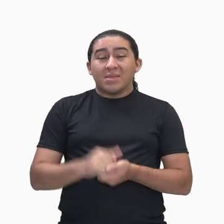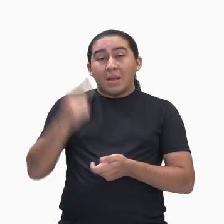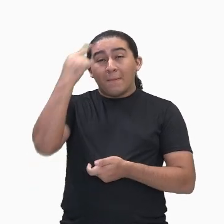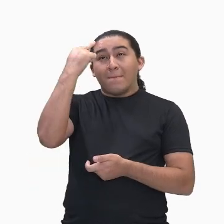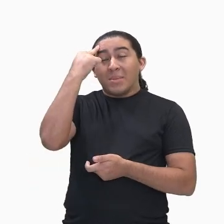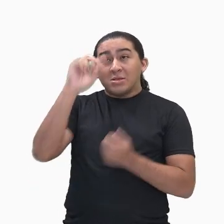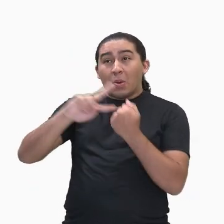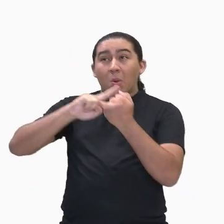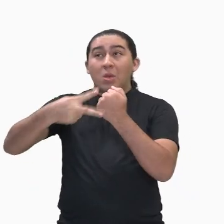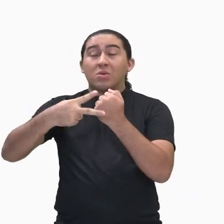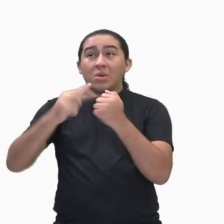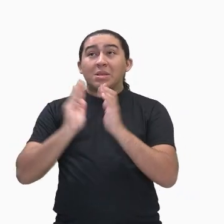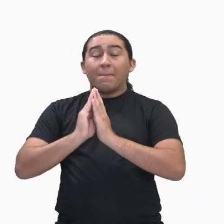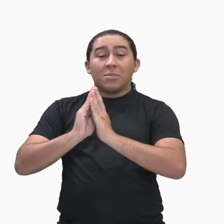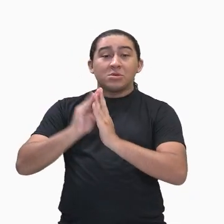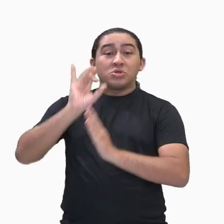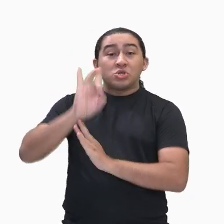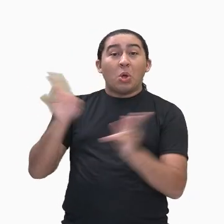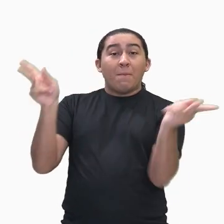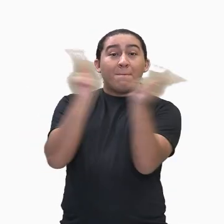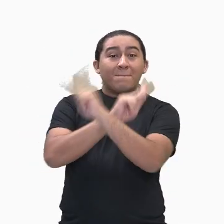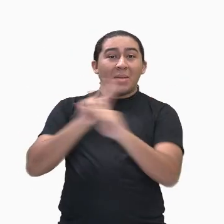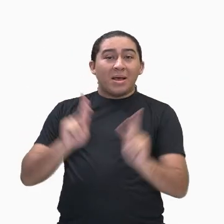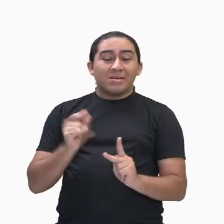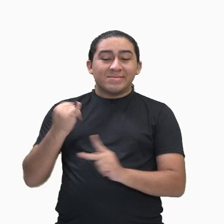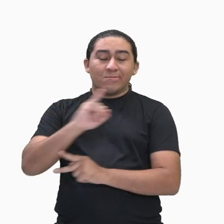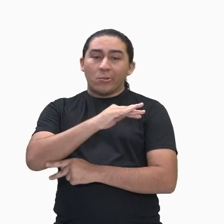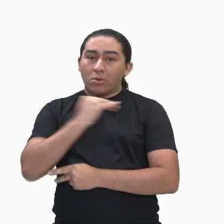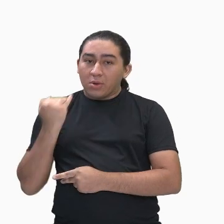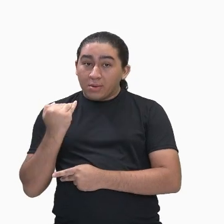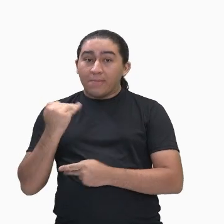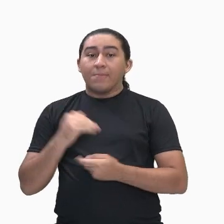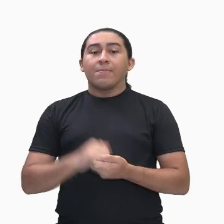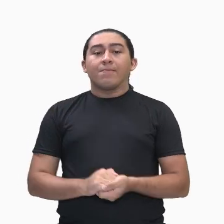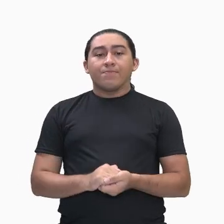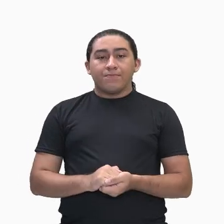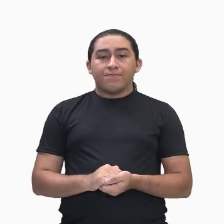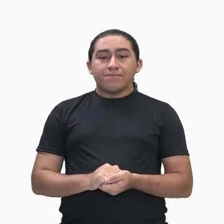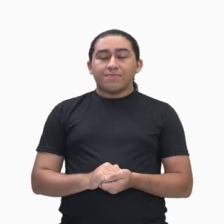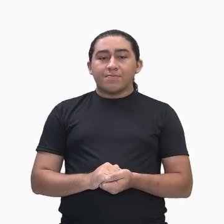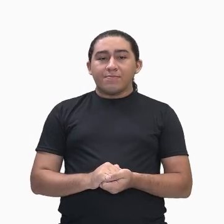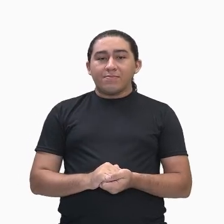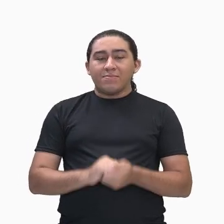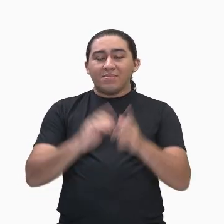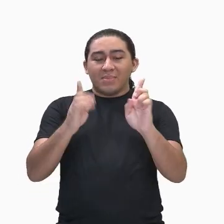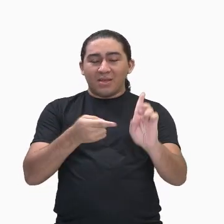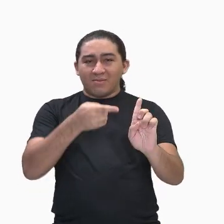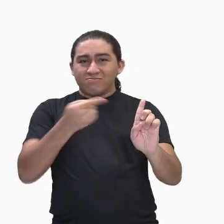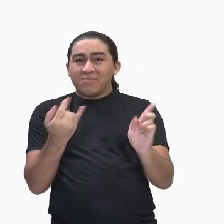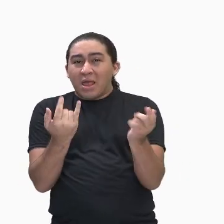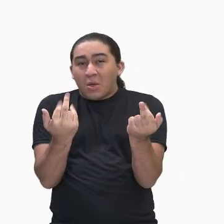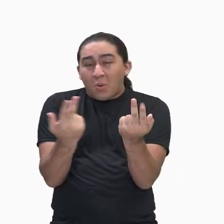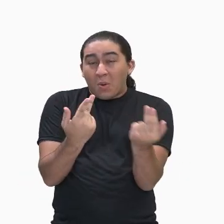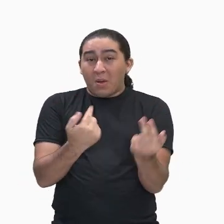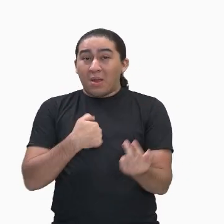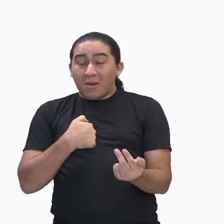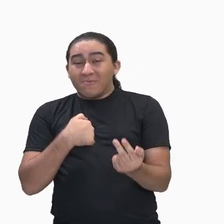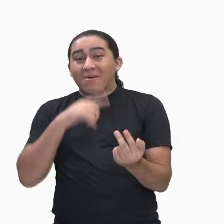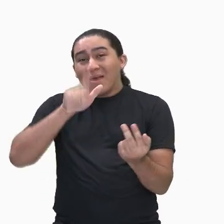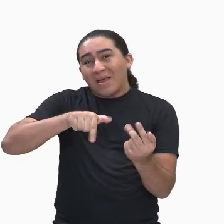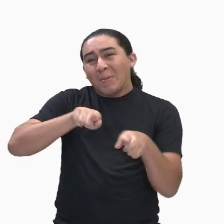De que só terei paz na sepultura. Modelo meu, tu és, mas, ó